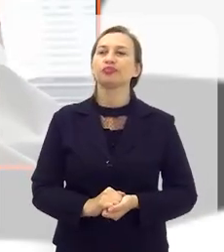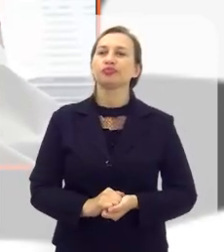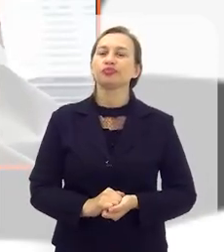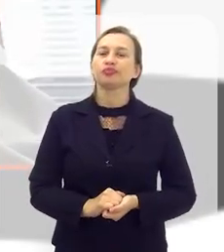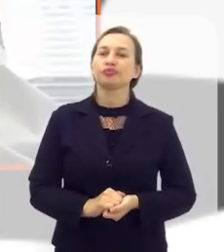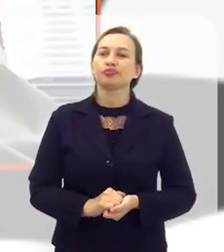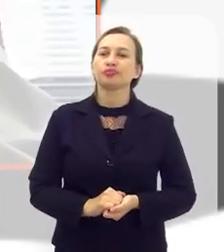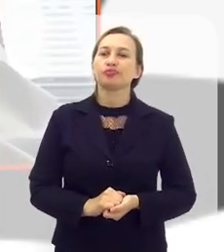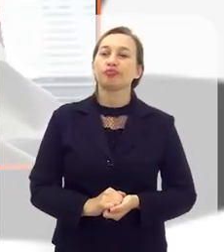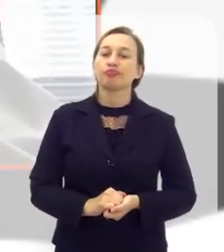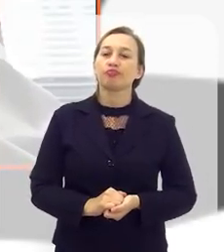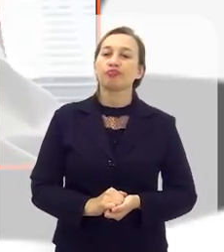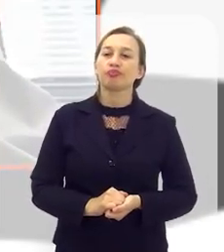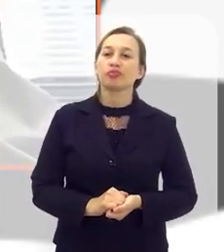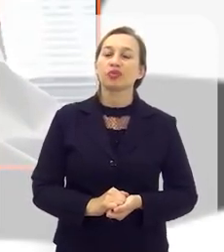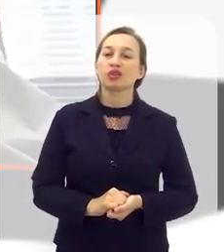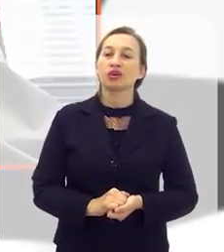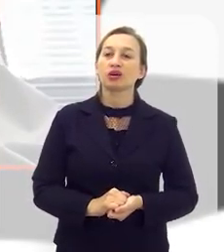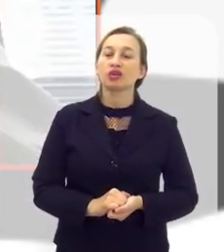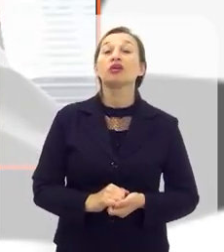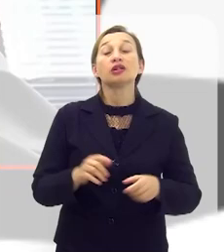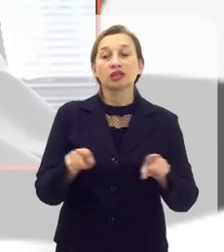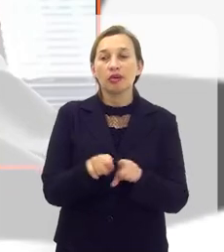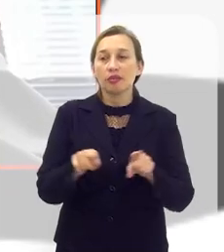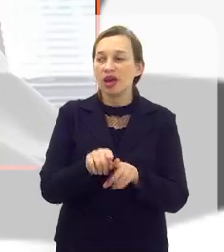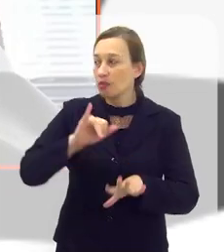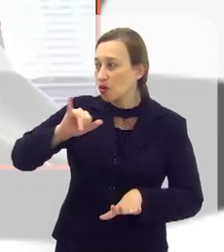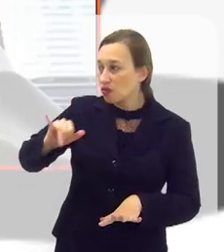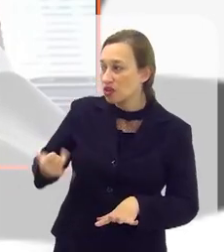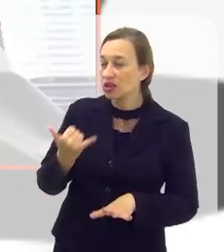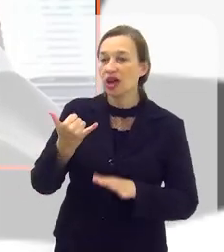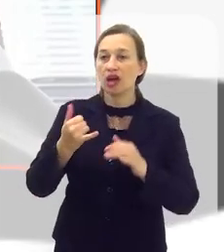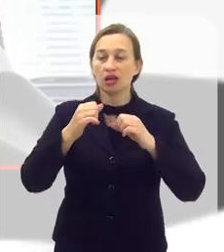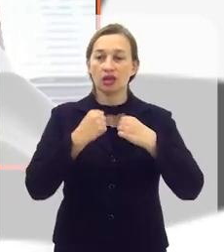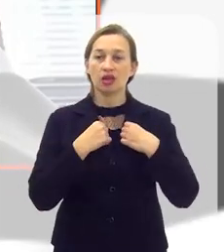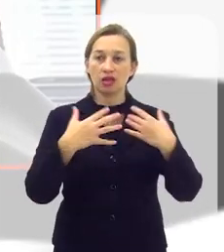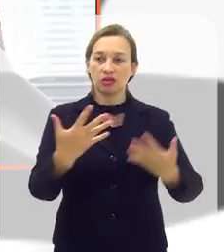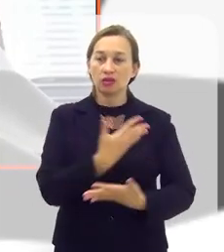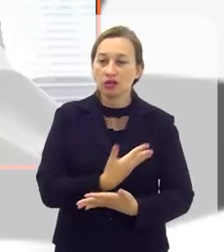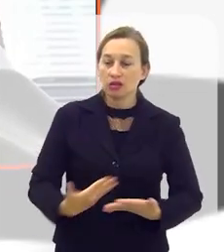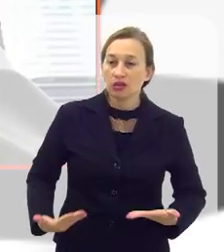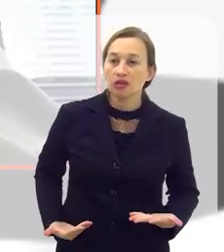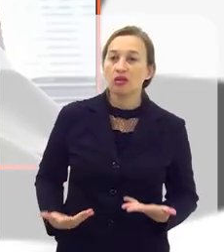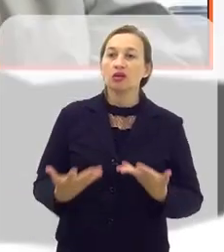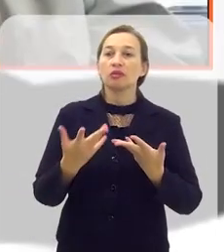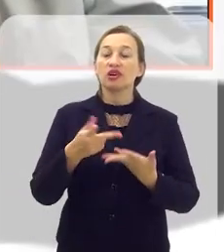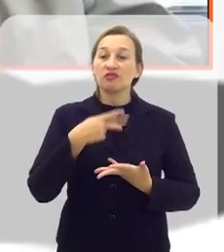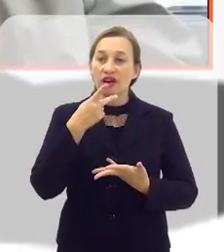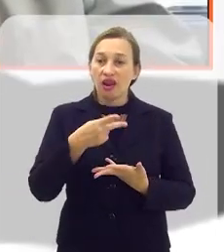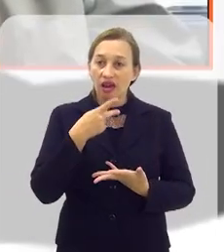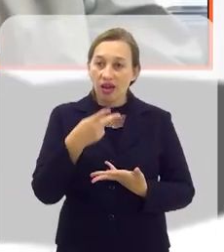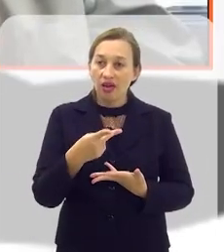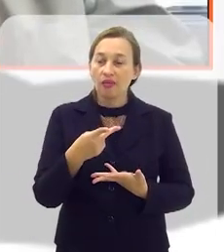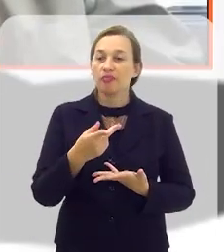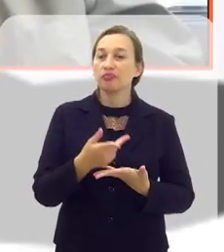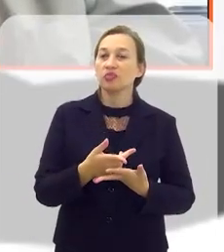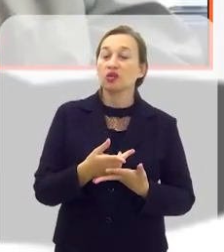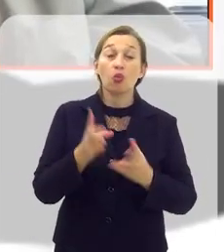respondendo. Queria também aproveitar a nossa audiência, Cláudio, para passar